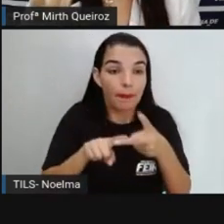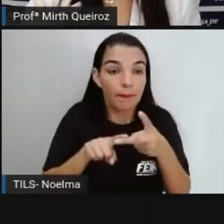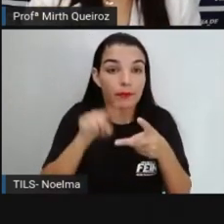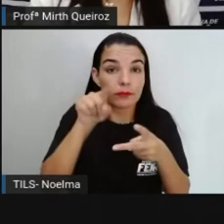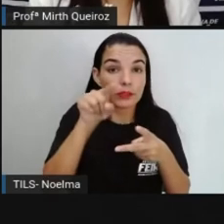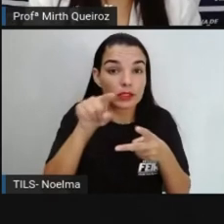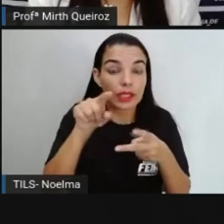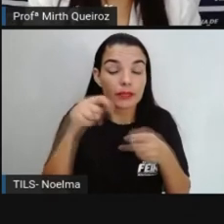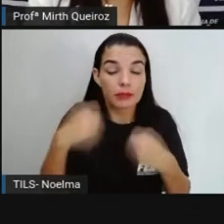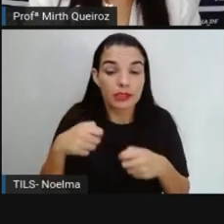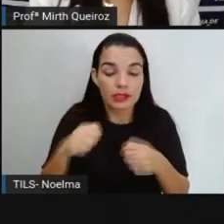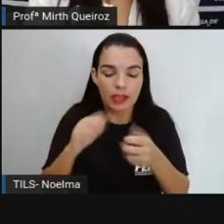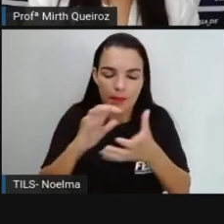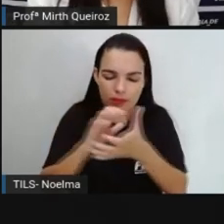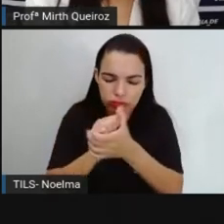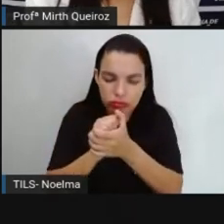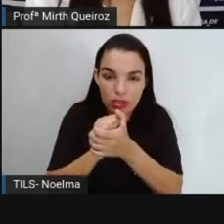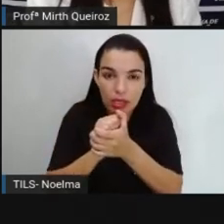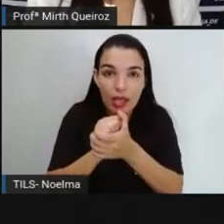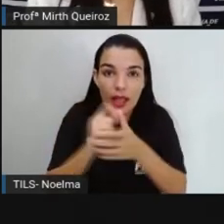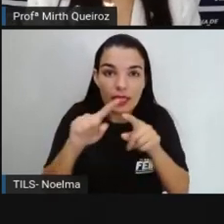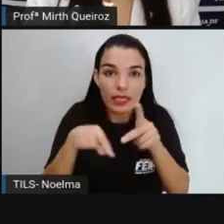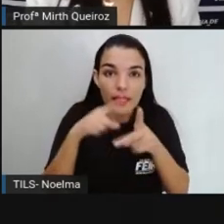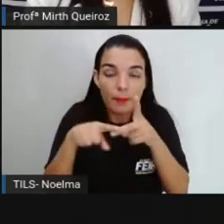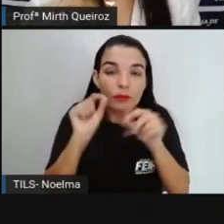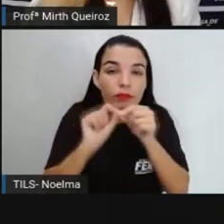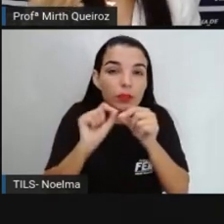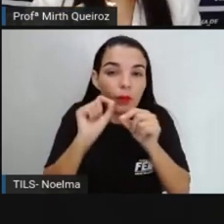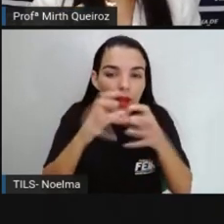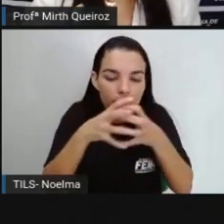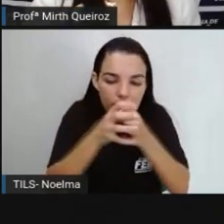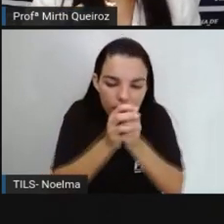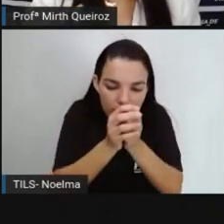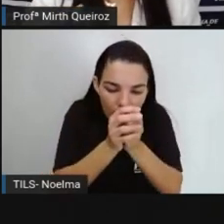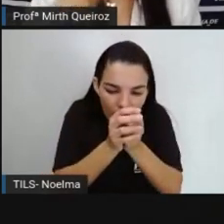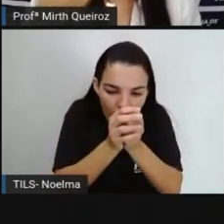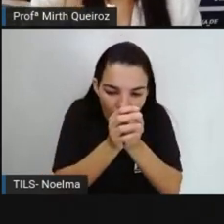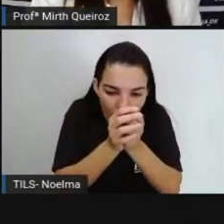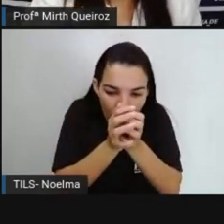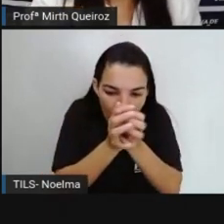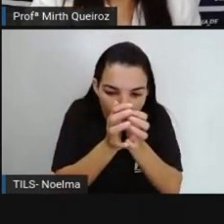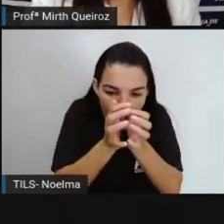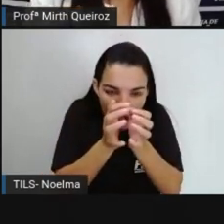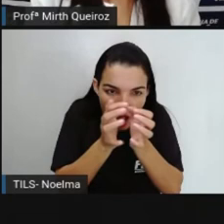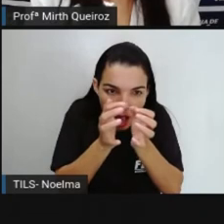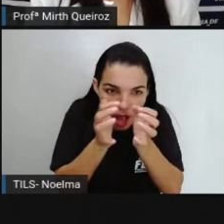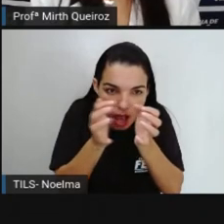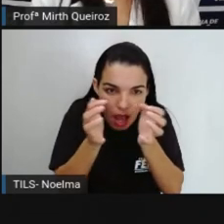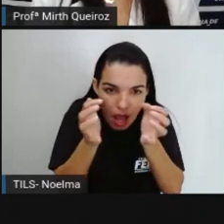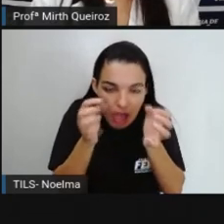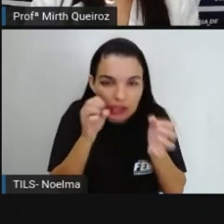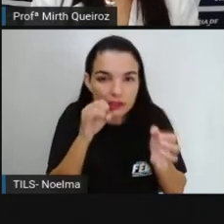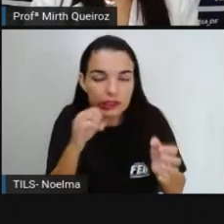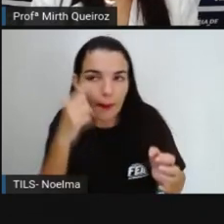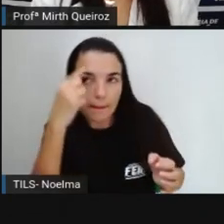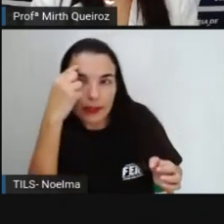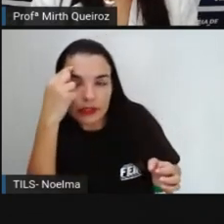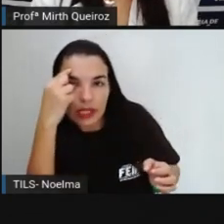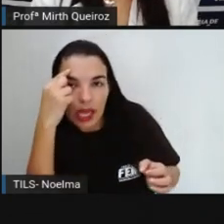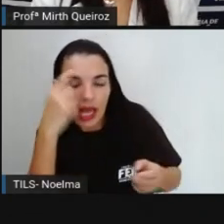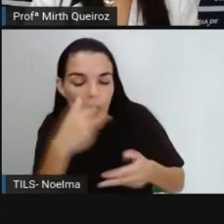vão Desamassar a folha Lembrando Das Das coisas que vocês Das atitudes que vocês tiveram Para poder resolver